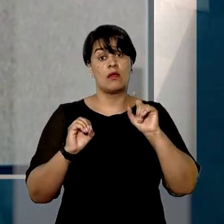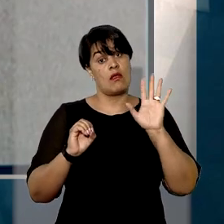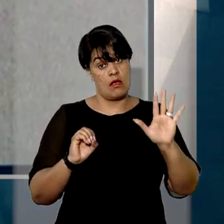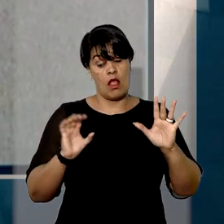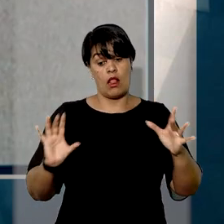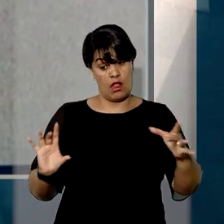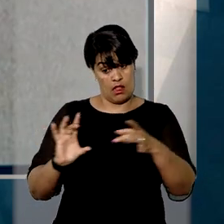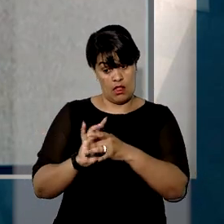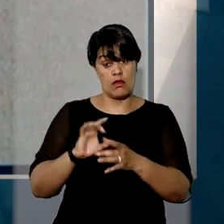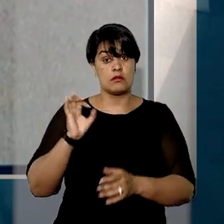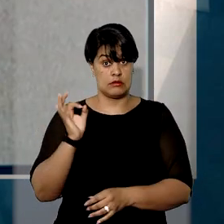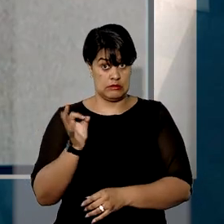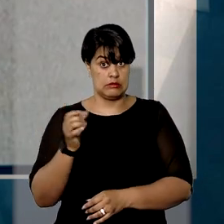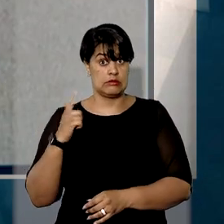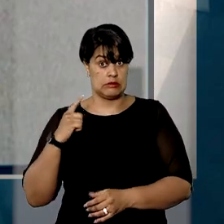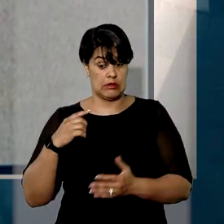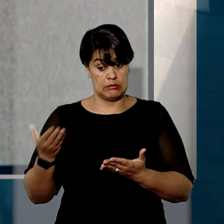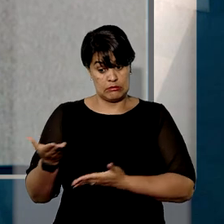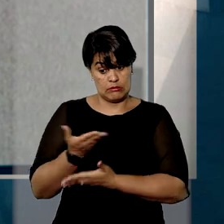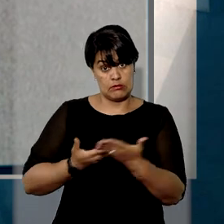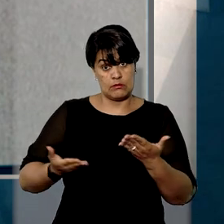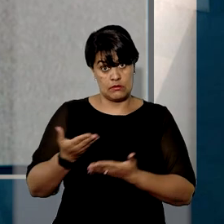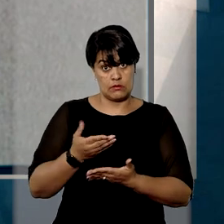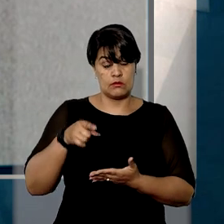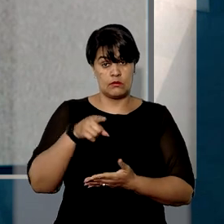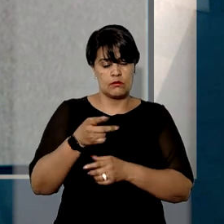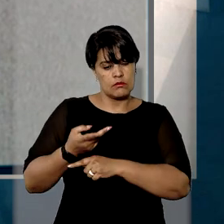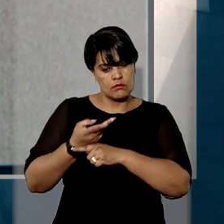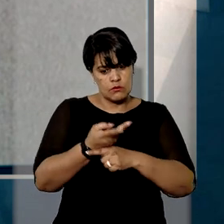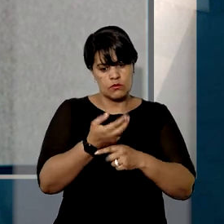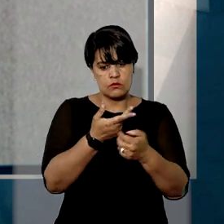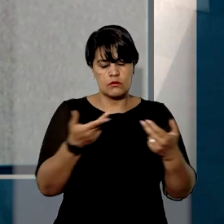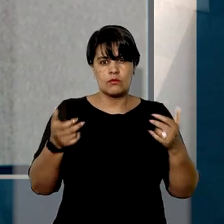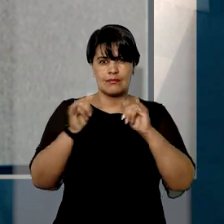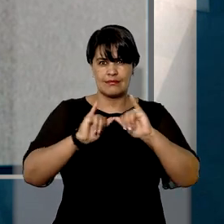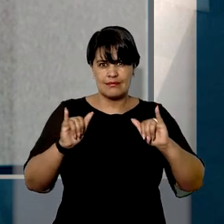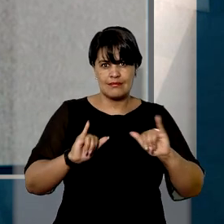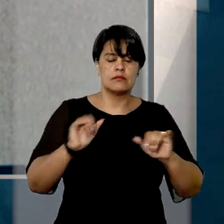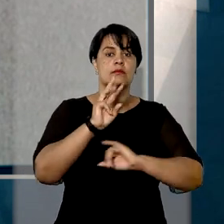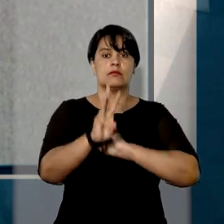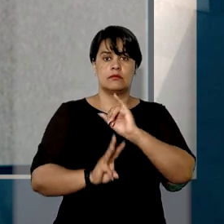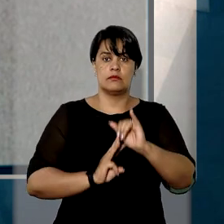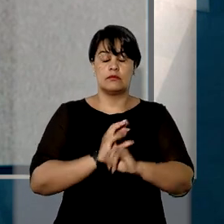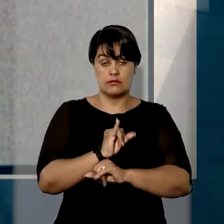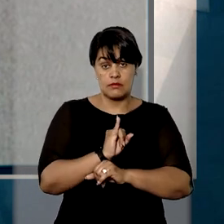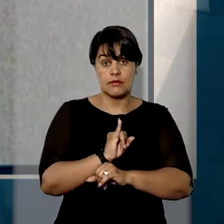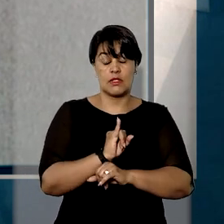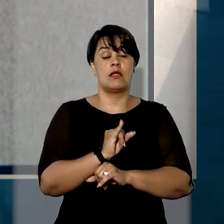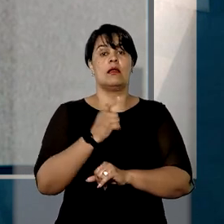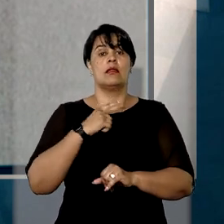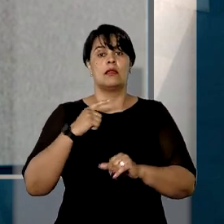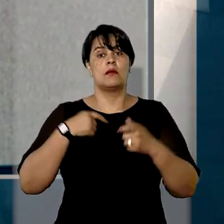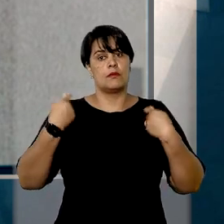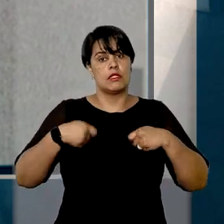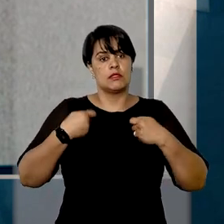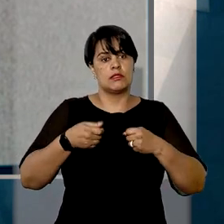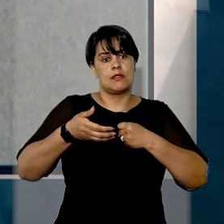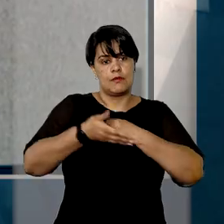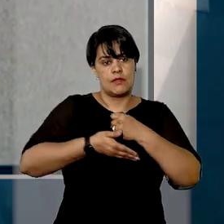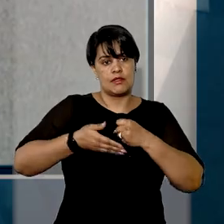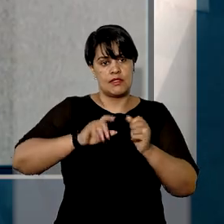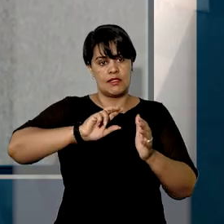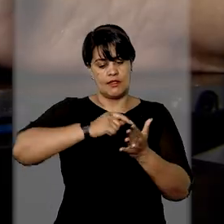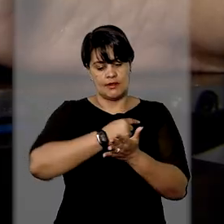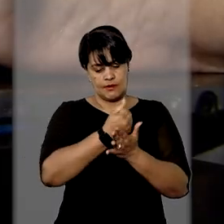da relação do usuário com o provedor de serviços de busca de mercadorias na internet se sujeitar ao Código de Defesa do